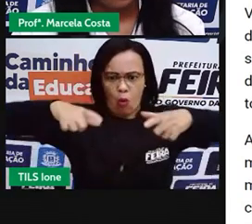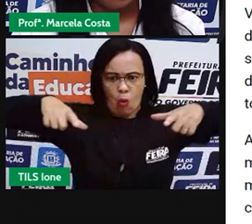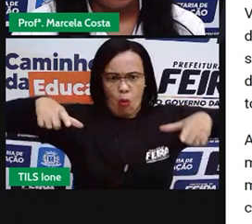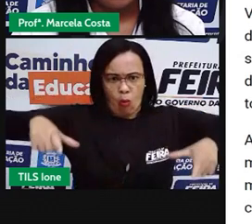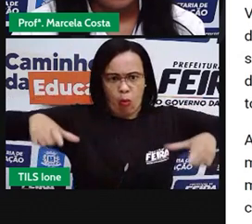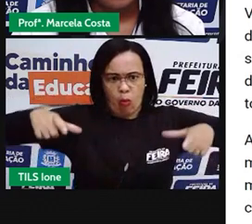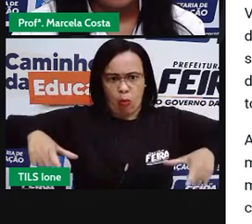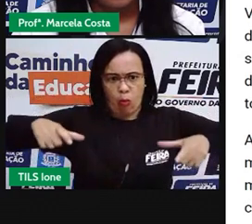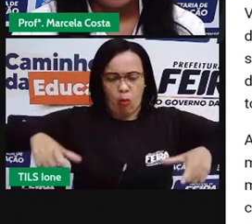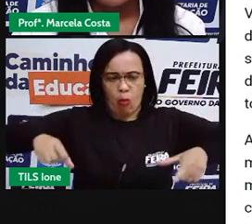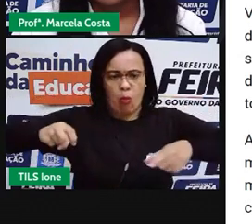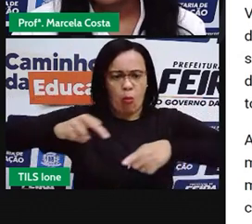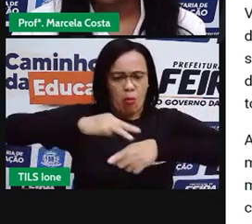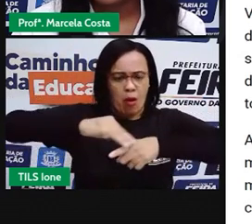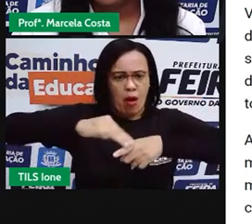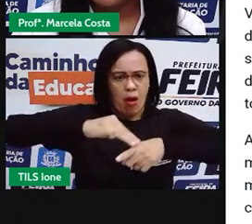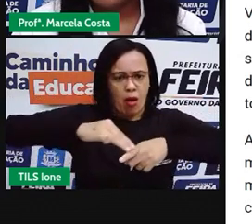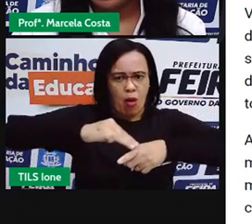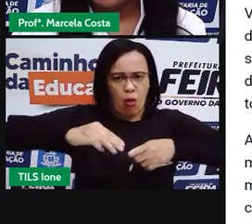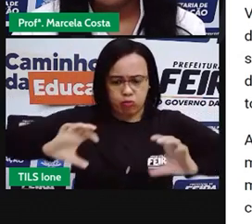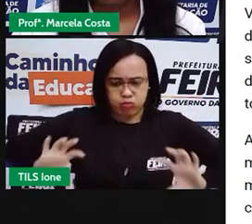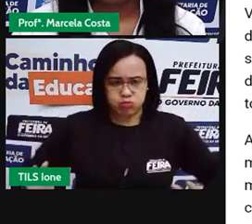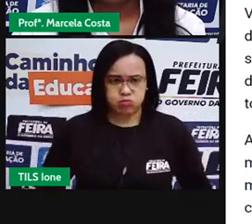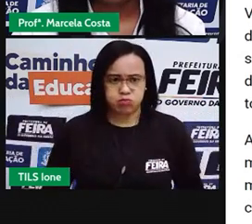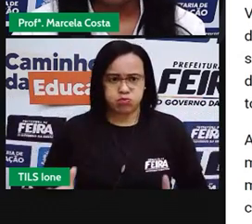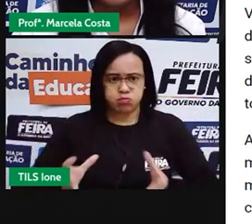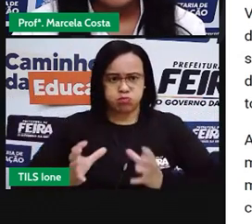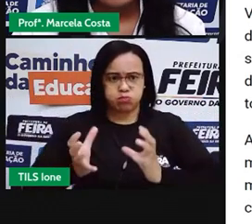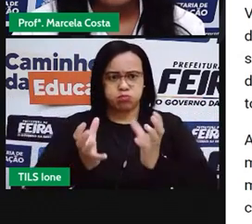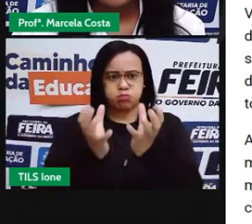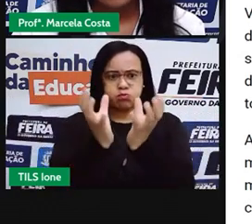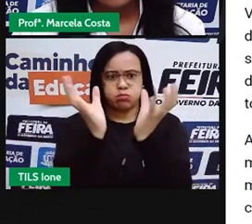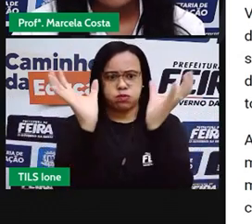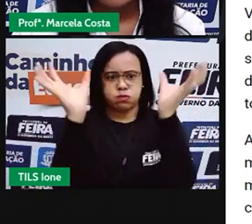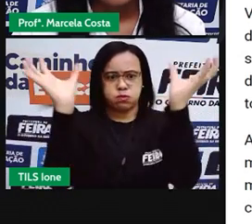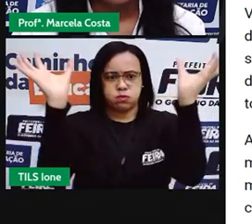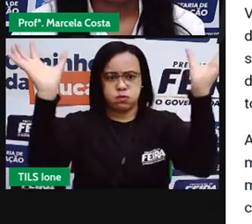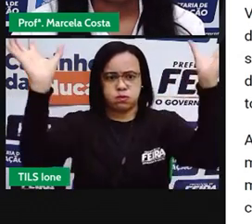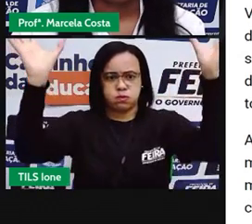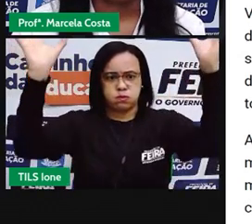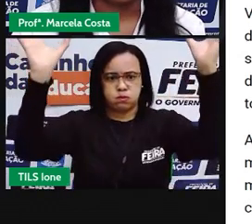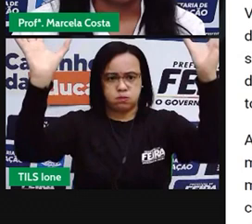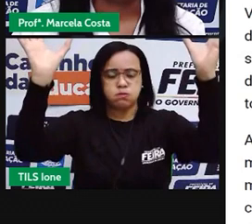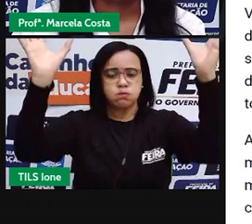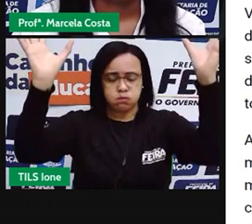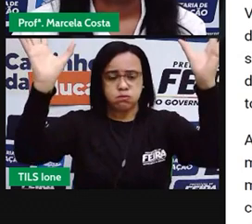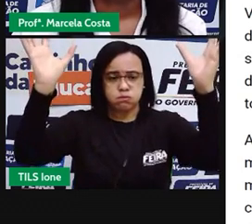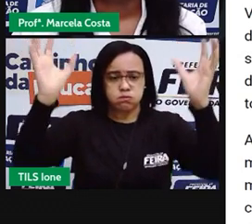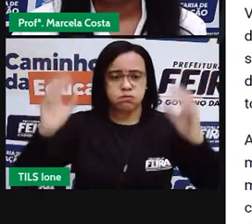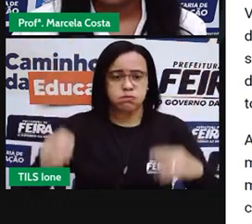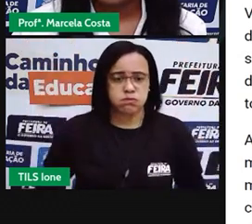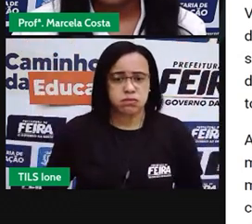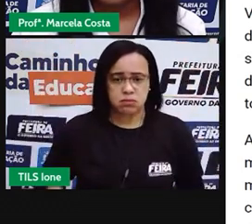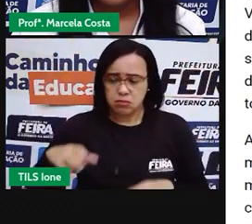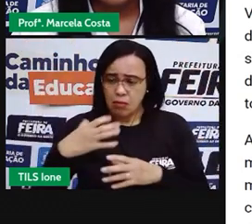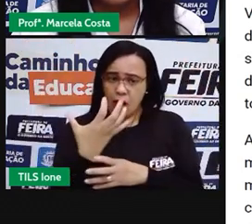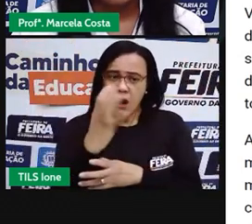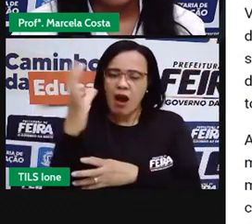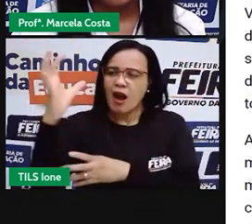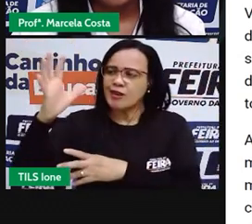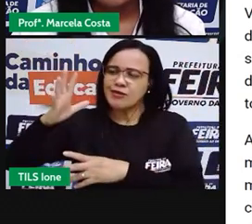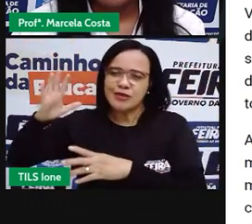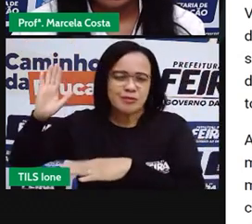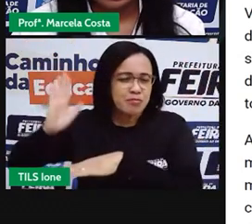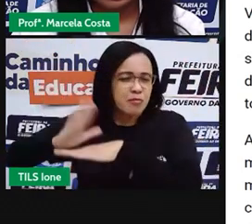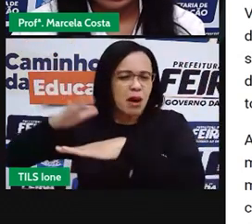sua copa. É, seguramente, a maior e uma das árvores mais bonita